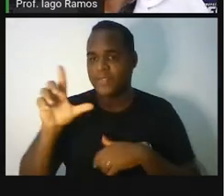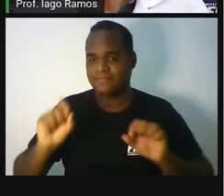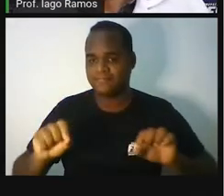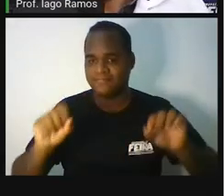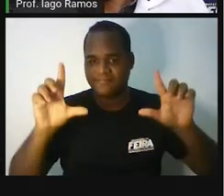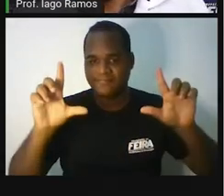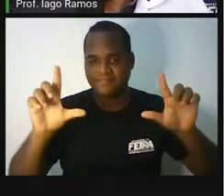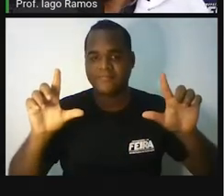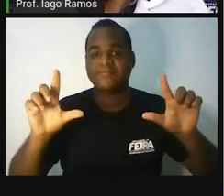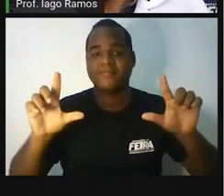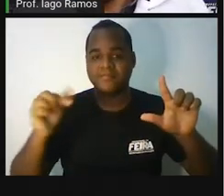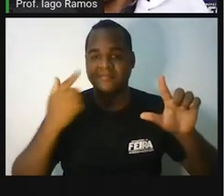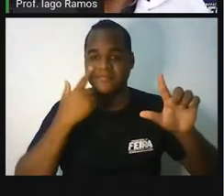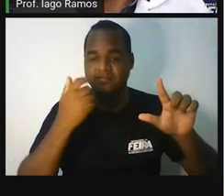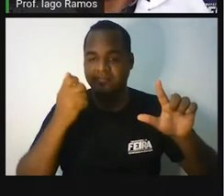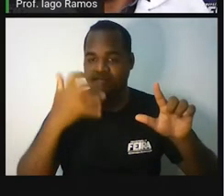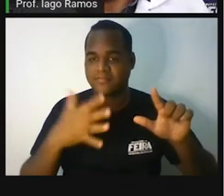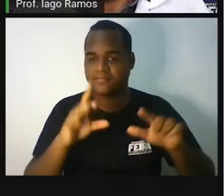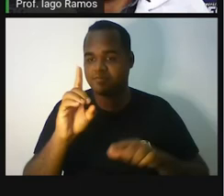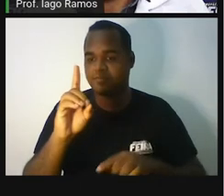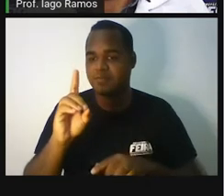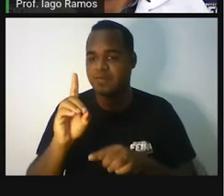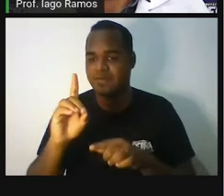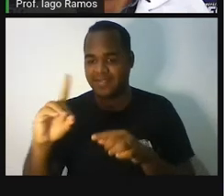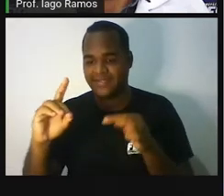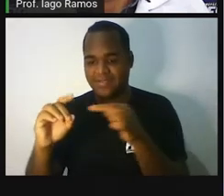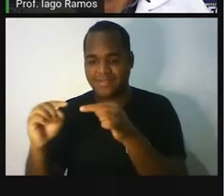Vamos ali, na setinha da direita, avançar.